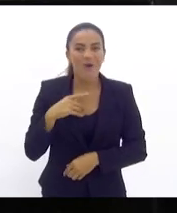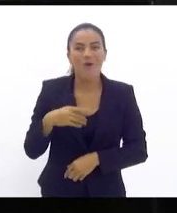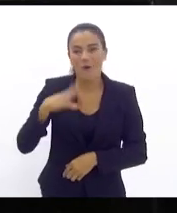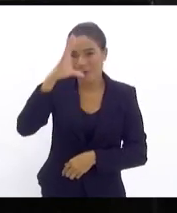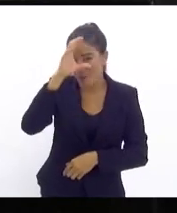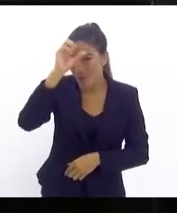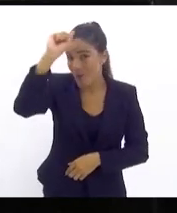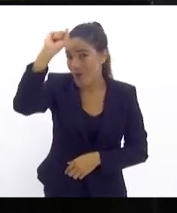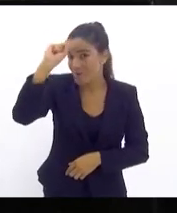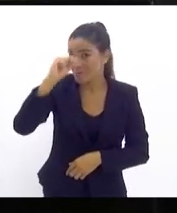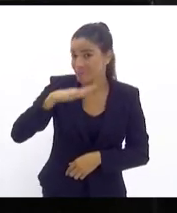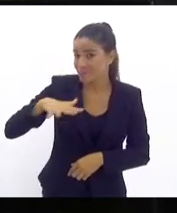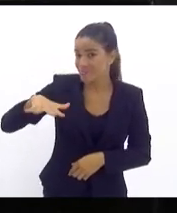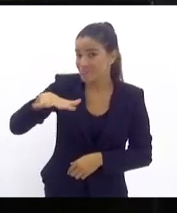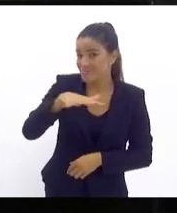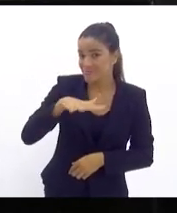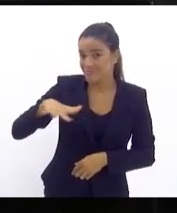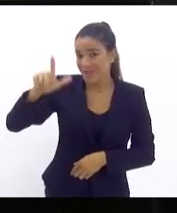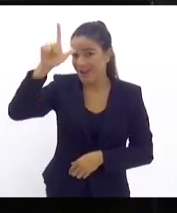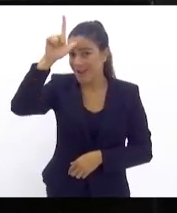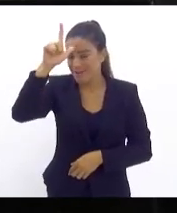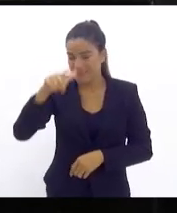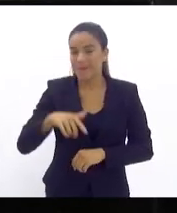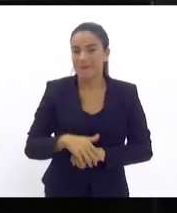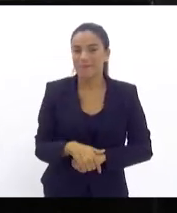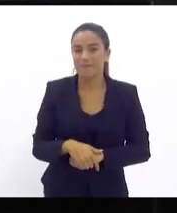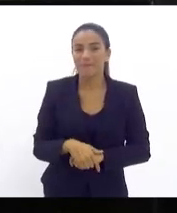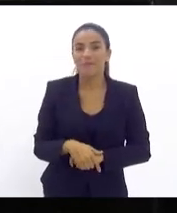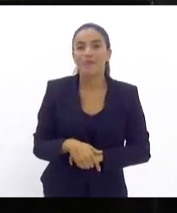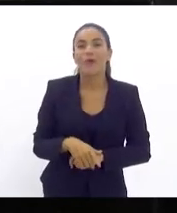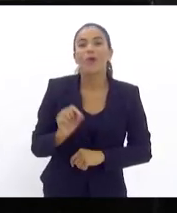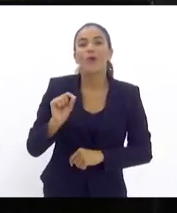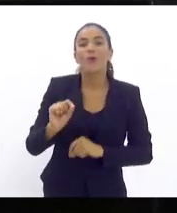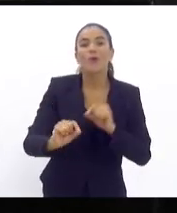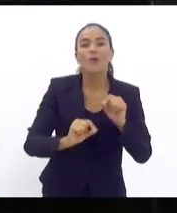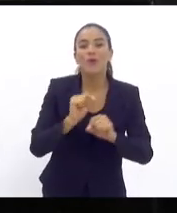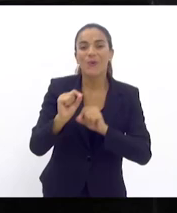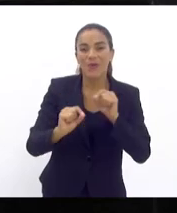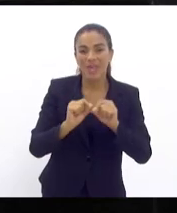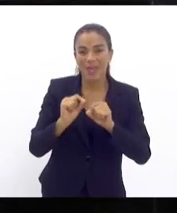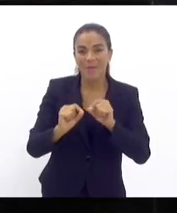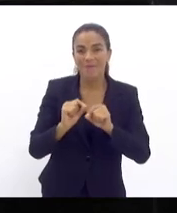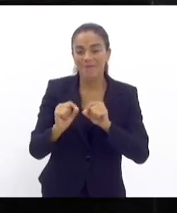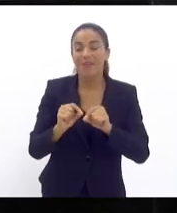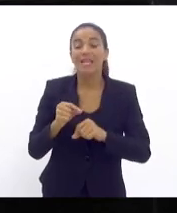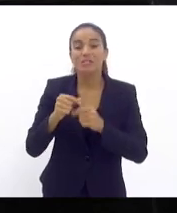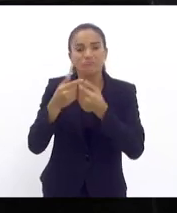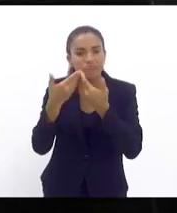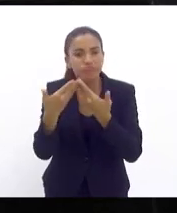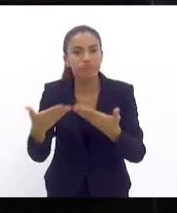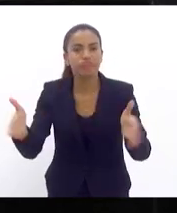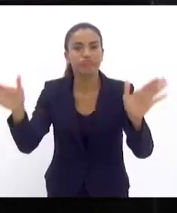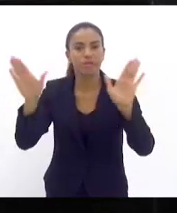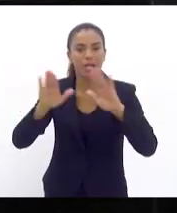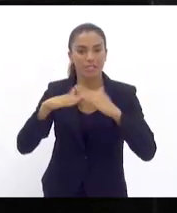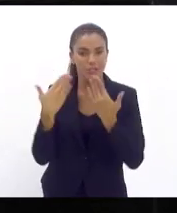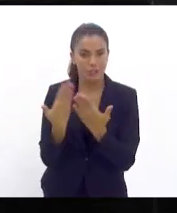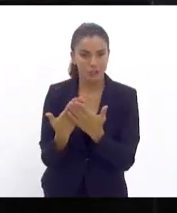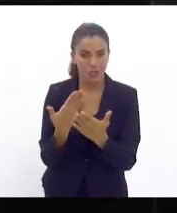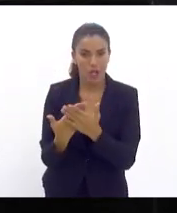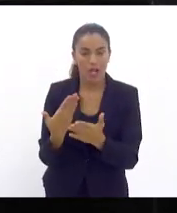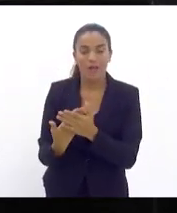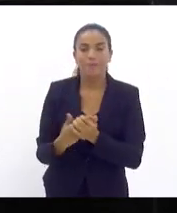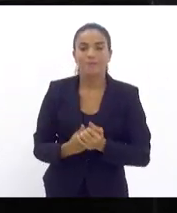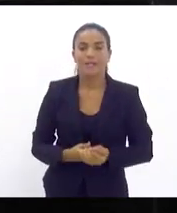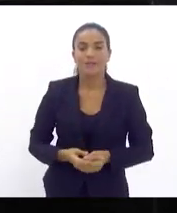geral da Alemanha o interesse em expandir essa escola, mas